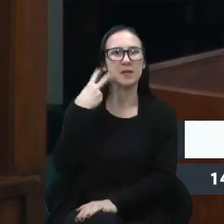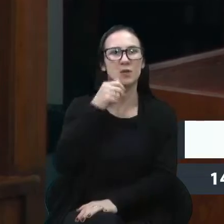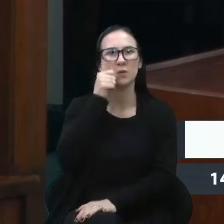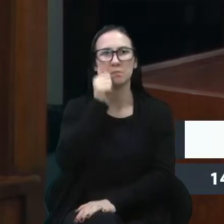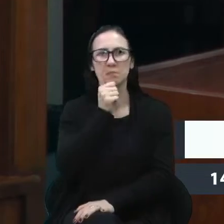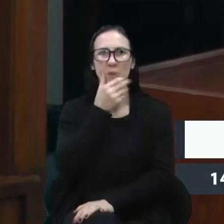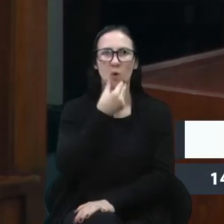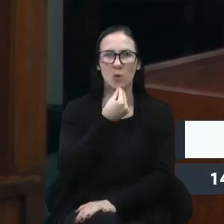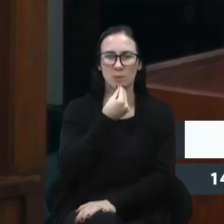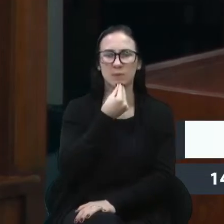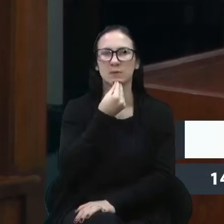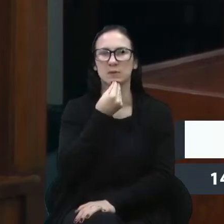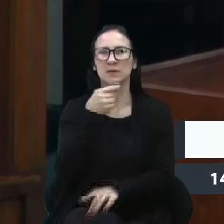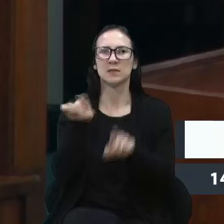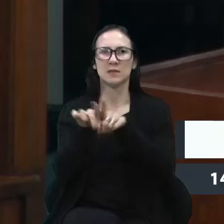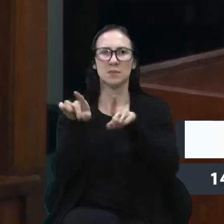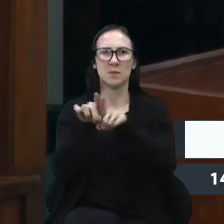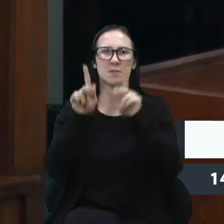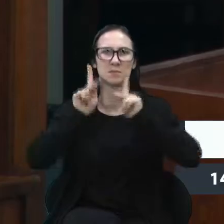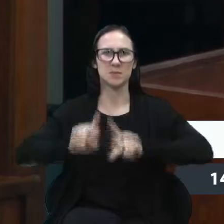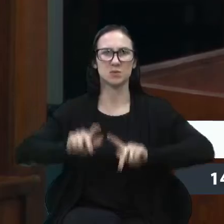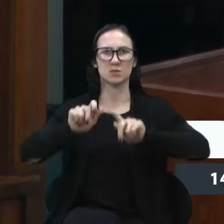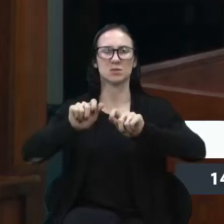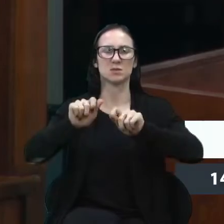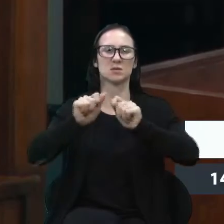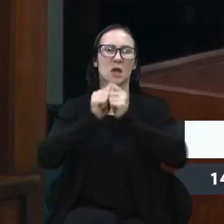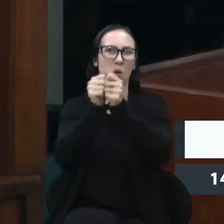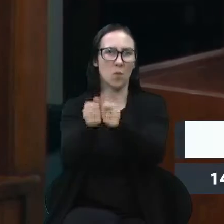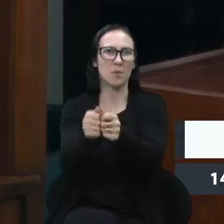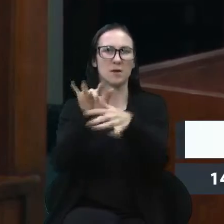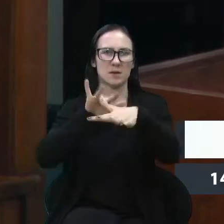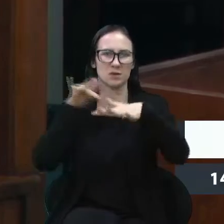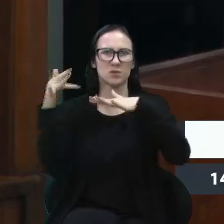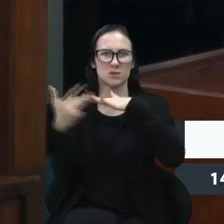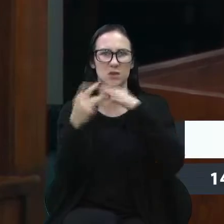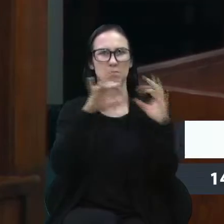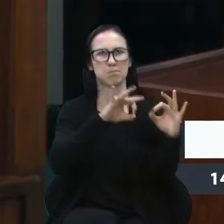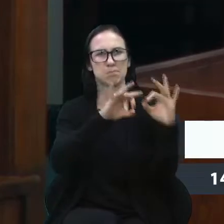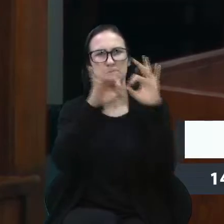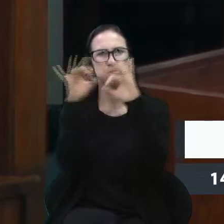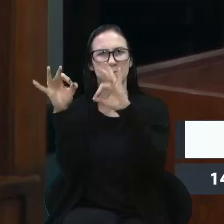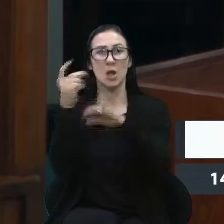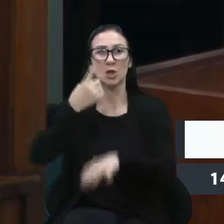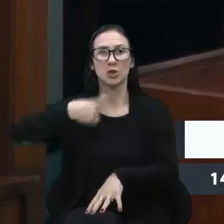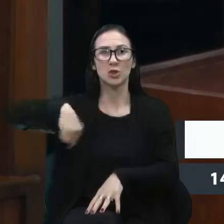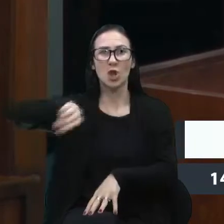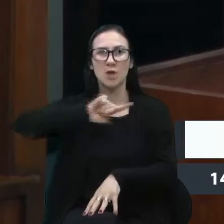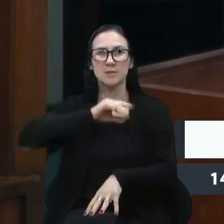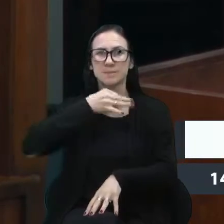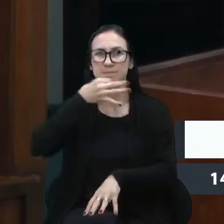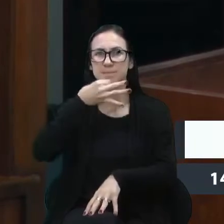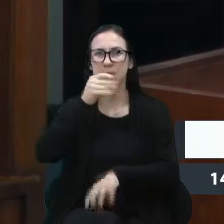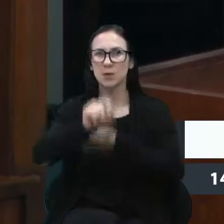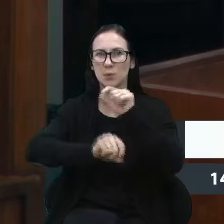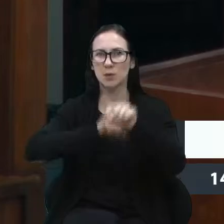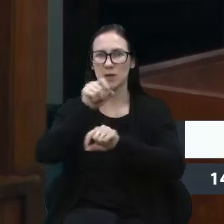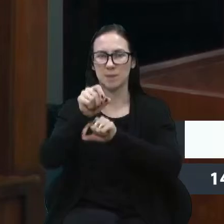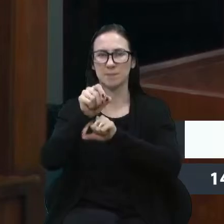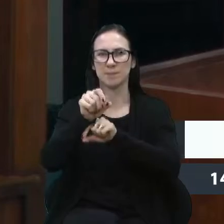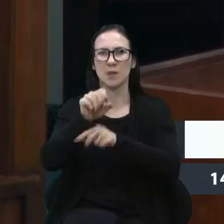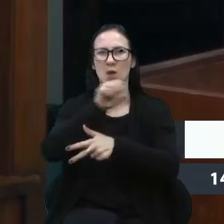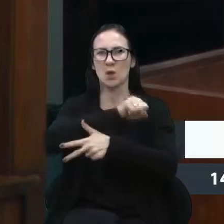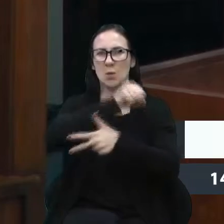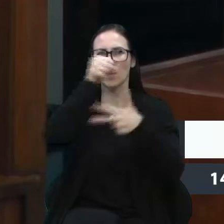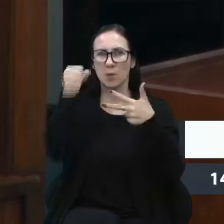vereadoras e as pessoas que nos acompanham pelas redes sociais, a nossa posição é de que o poder público